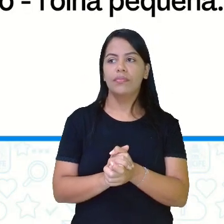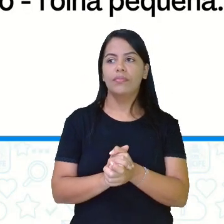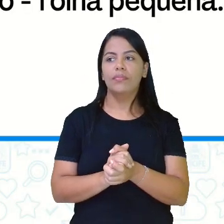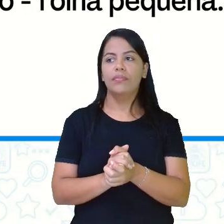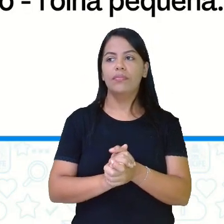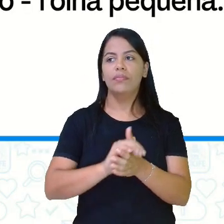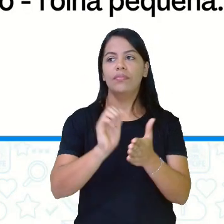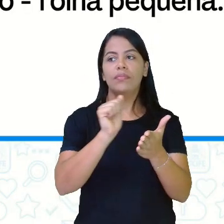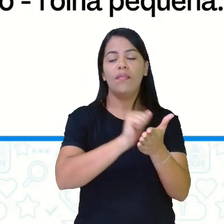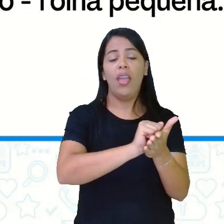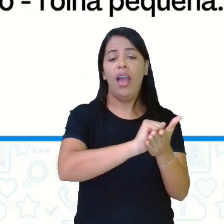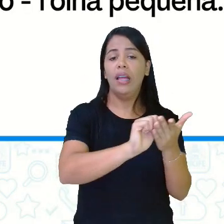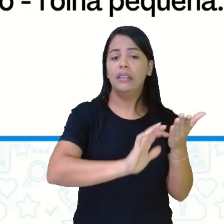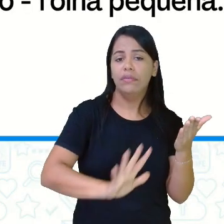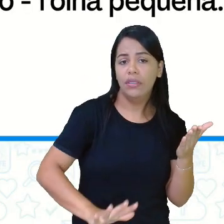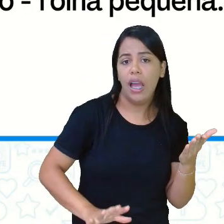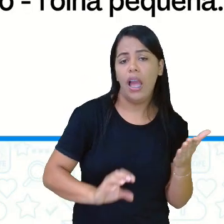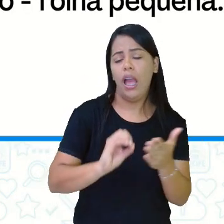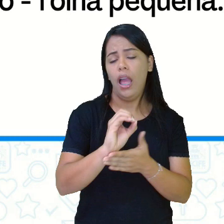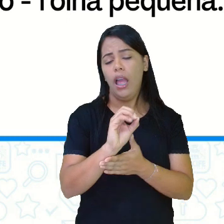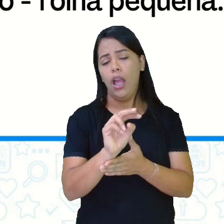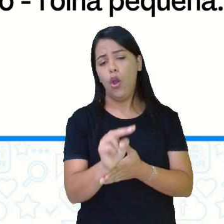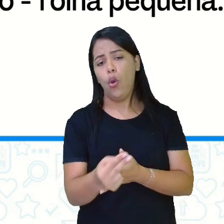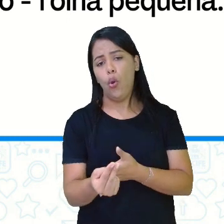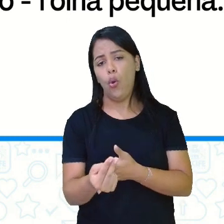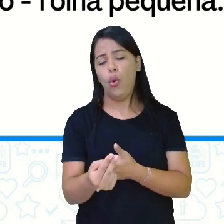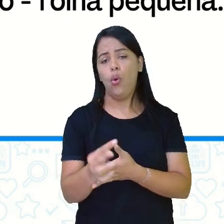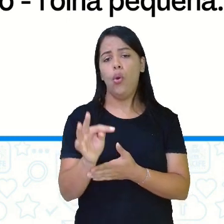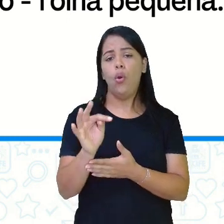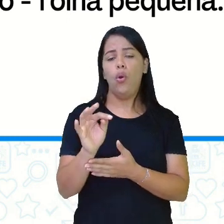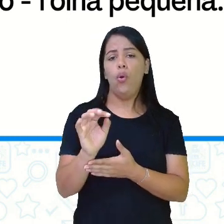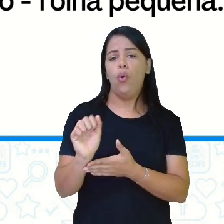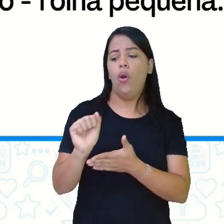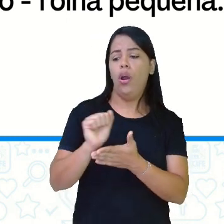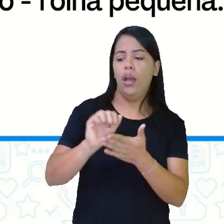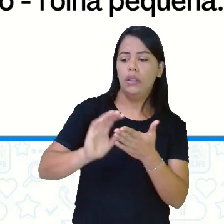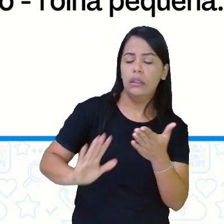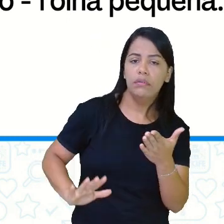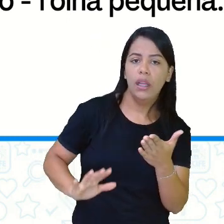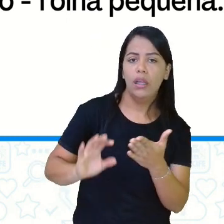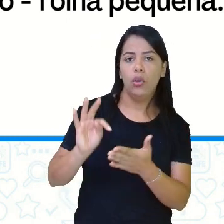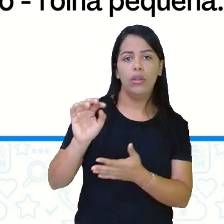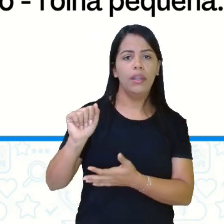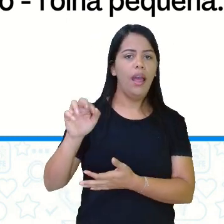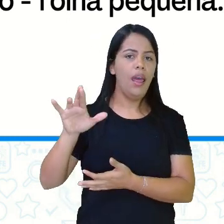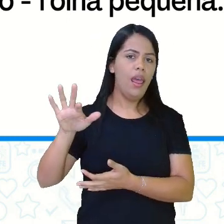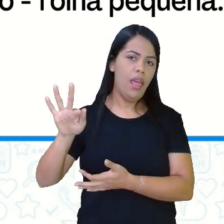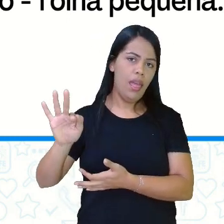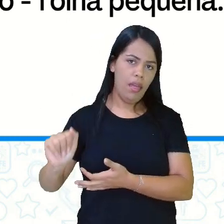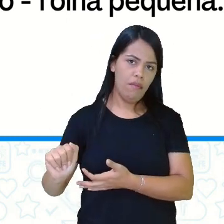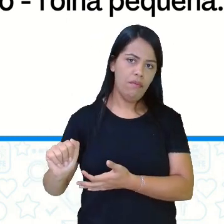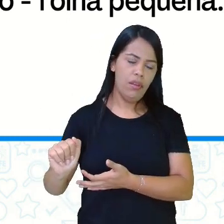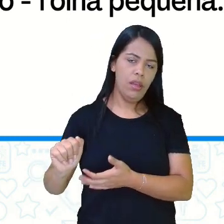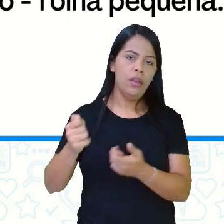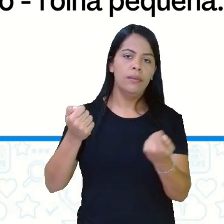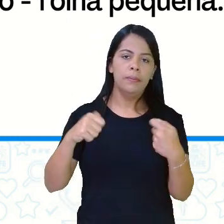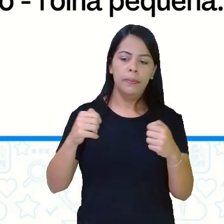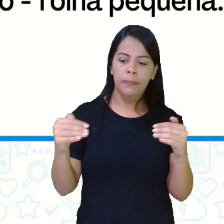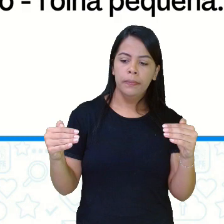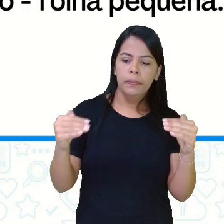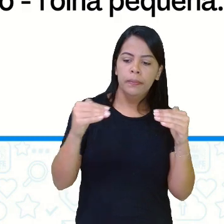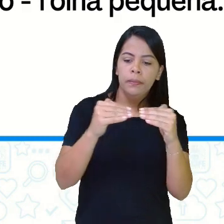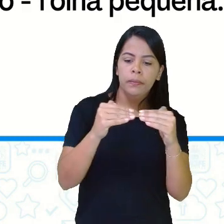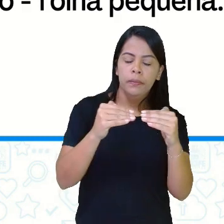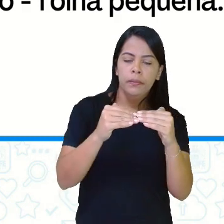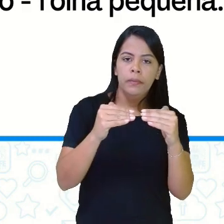Atividade ou tarefa completa, tá? Nesse caso, eu estou concordando. A palavra completa